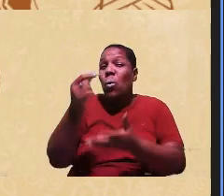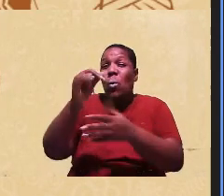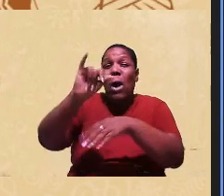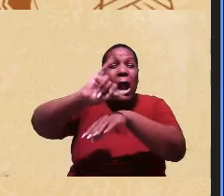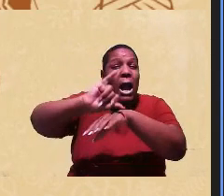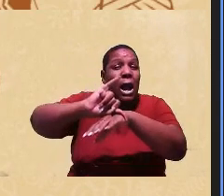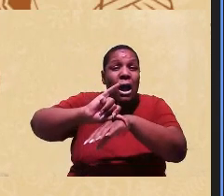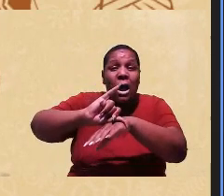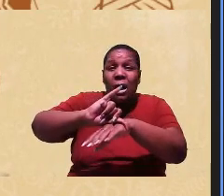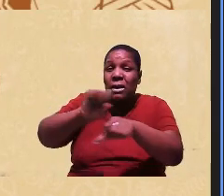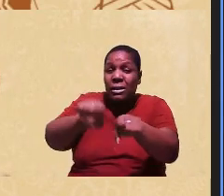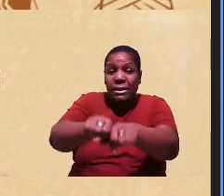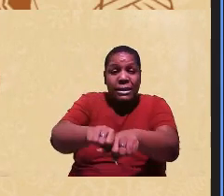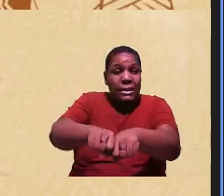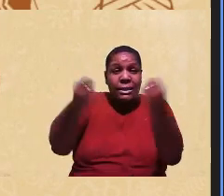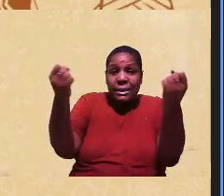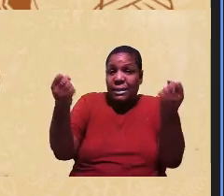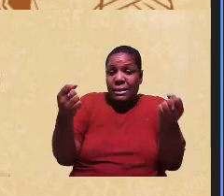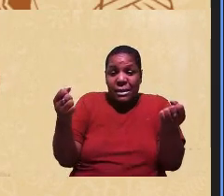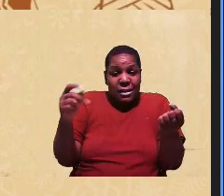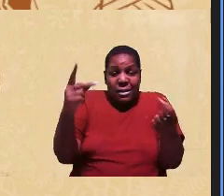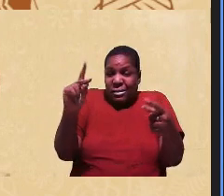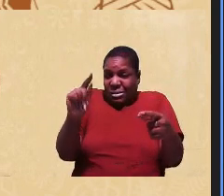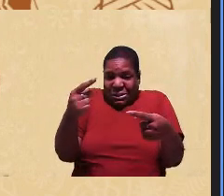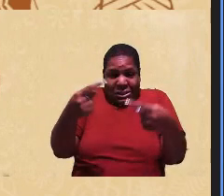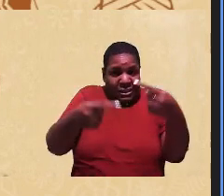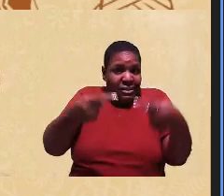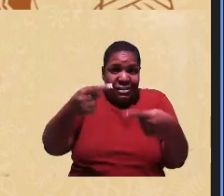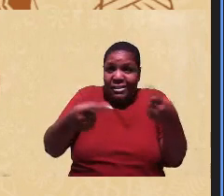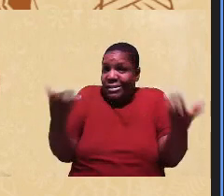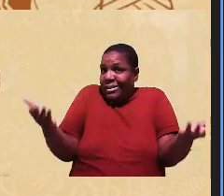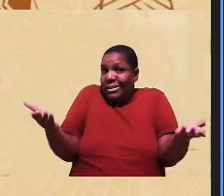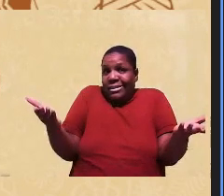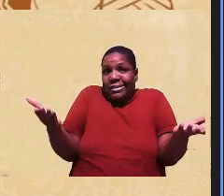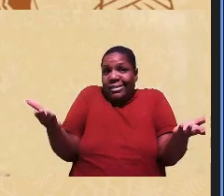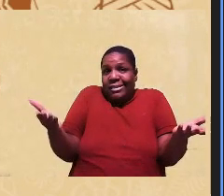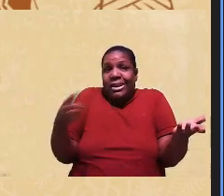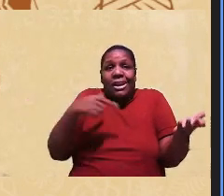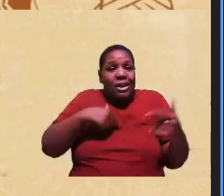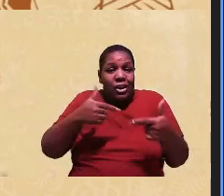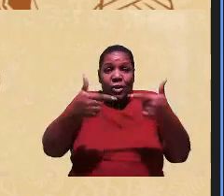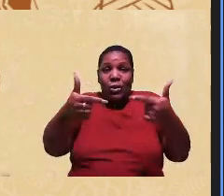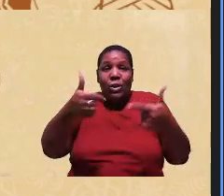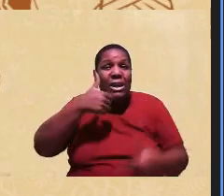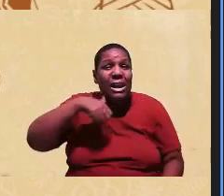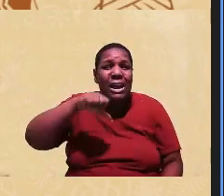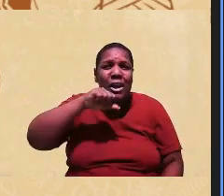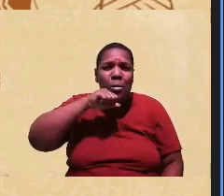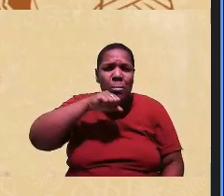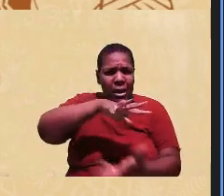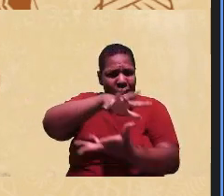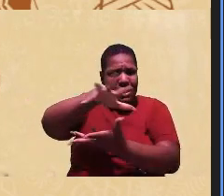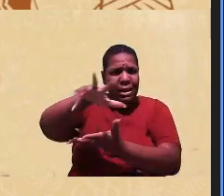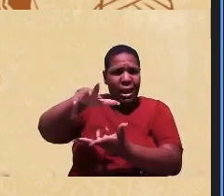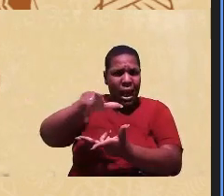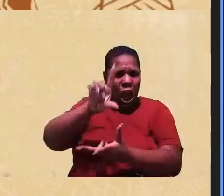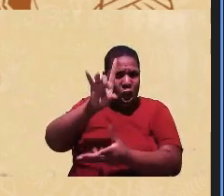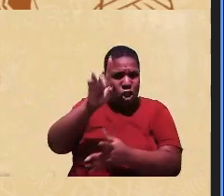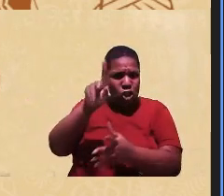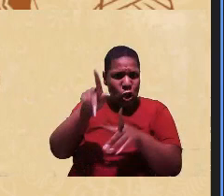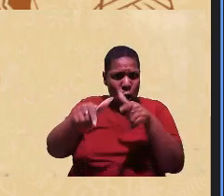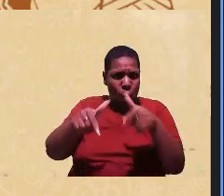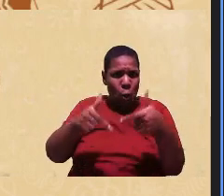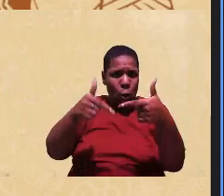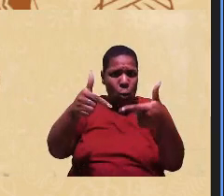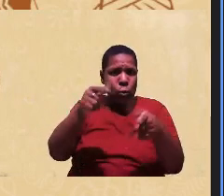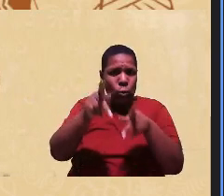colapso e a gente não está discutindo isso a luta da mãe terra não é só a luta dos povos originário dos povos